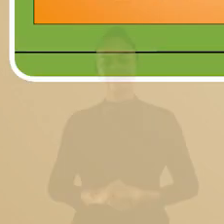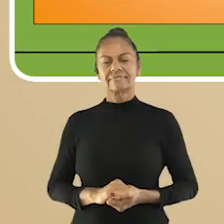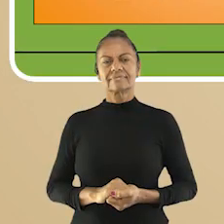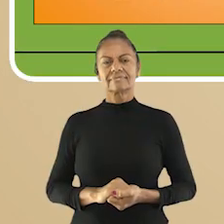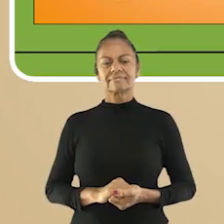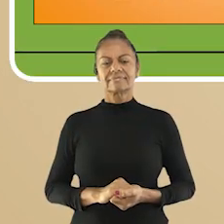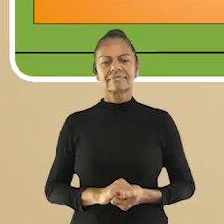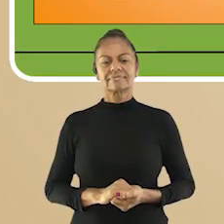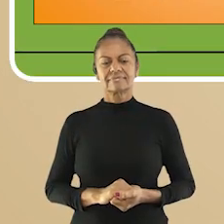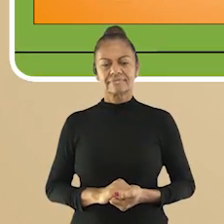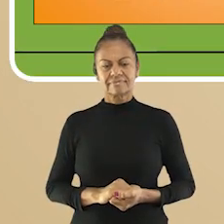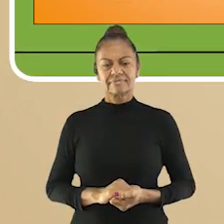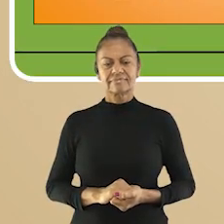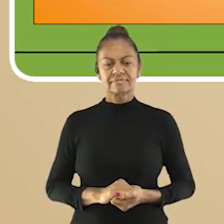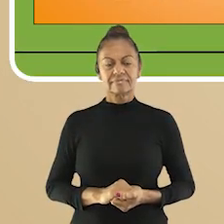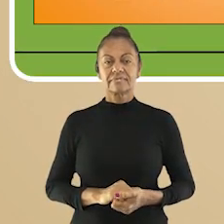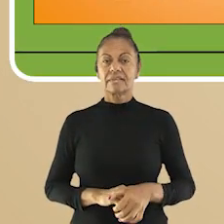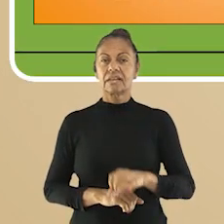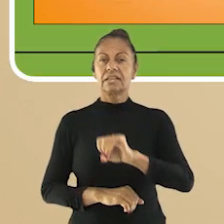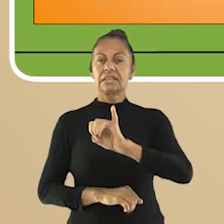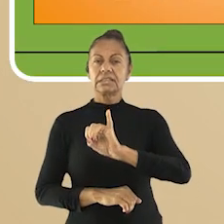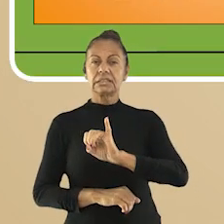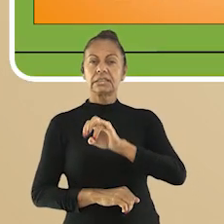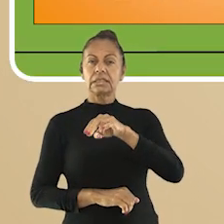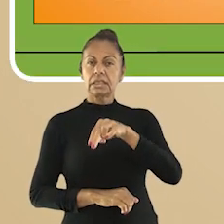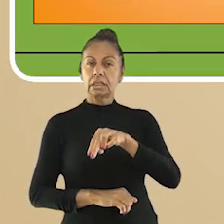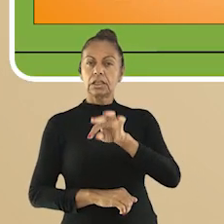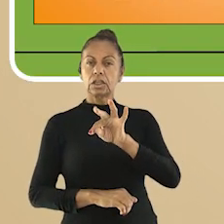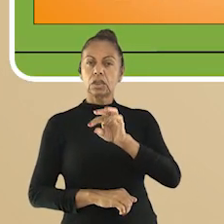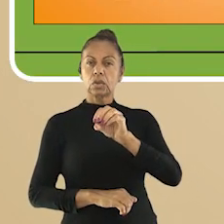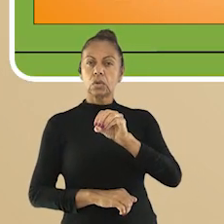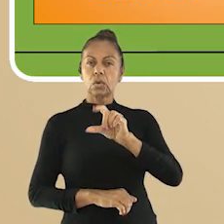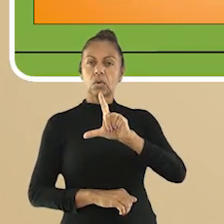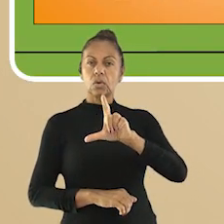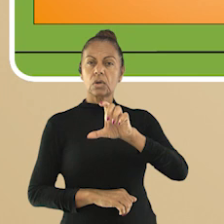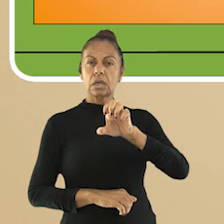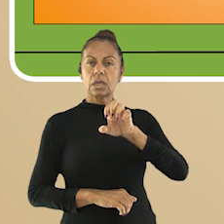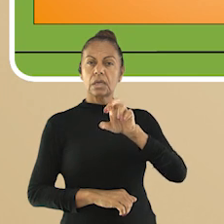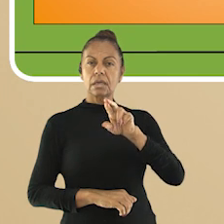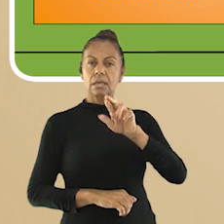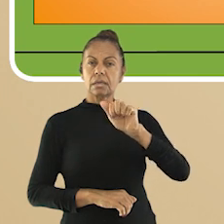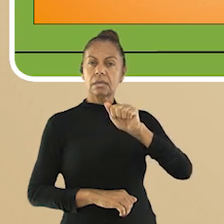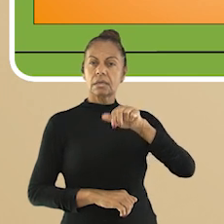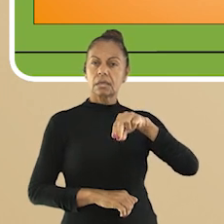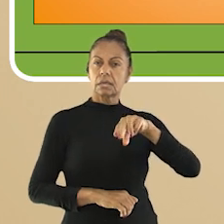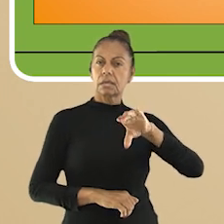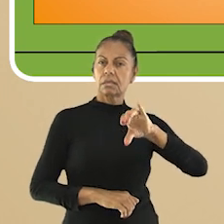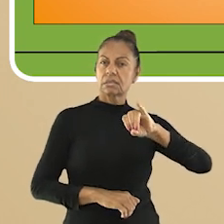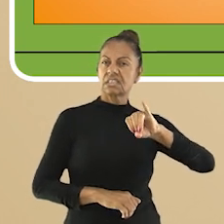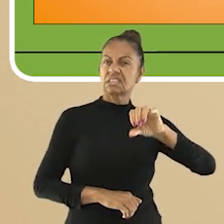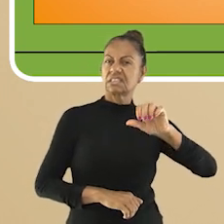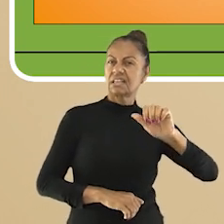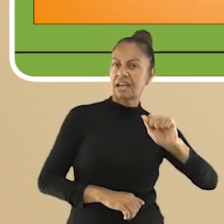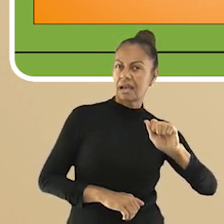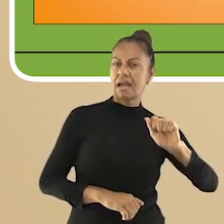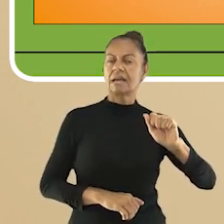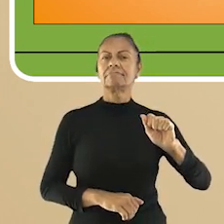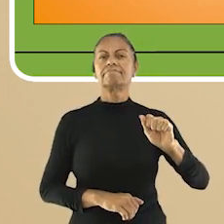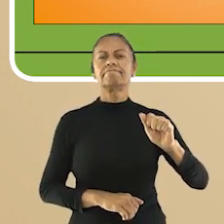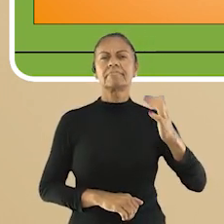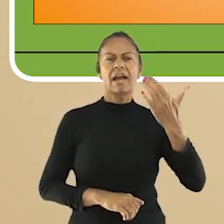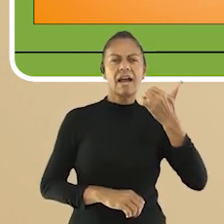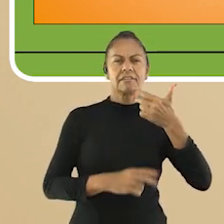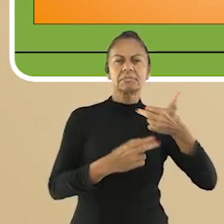Turma, o que seria intolerância alimentar? A intolerância alimentar é como o organismo reage à ingestão de alimentos que tem dificuldade de